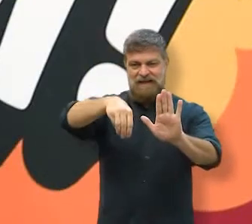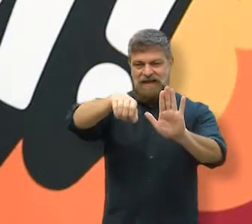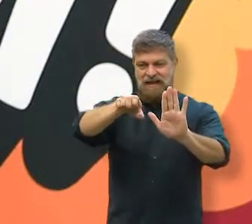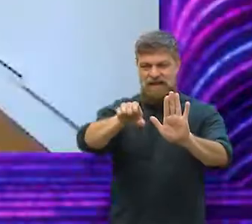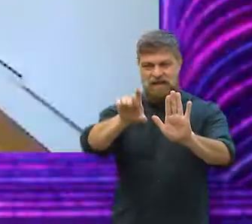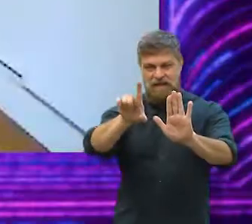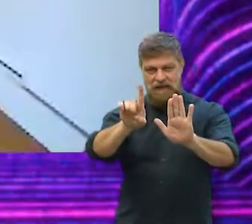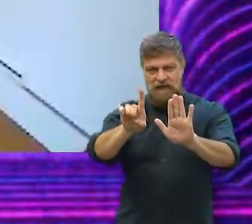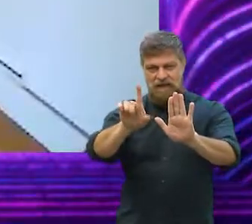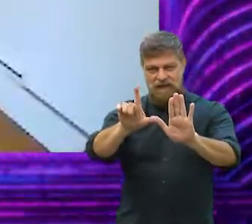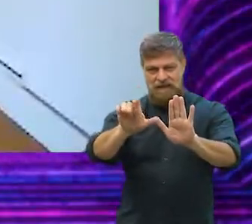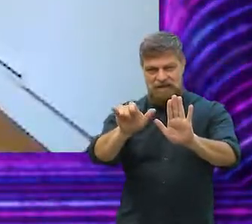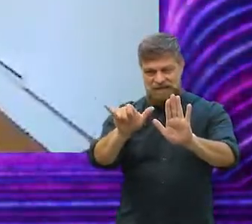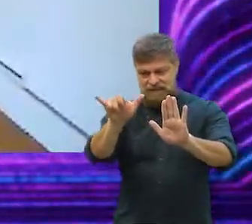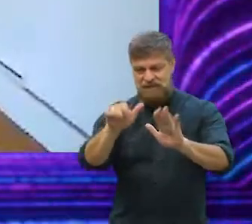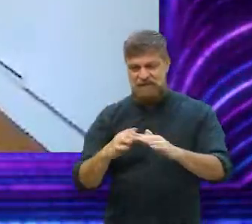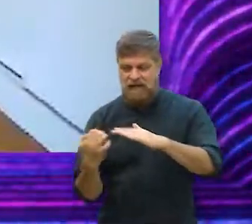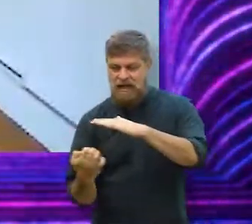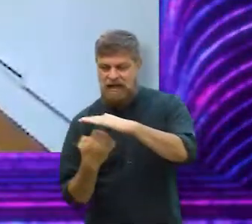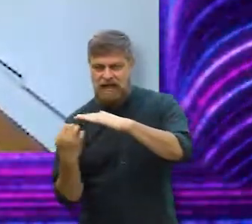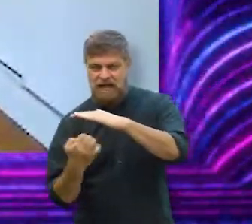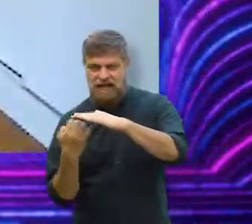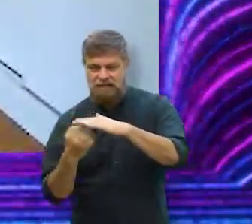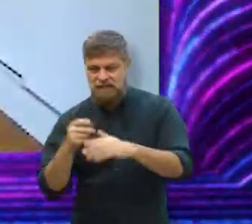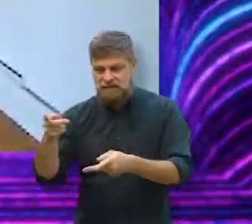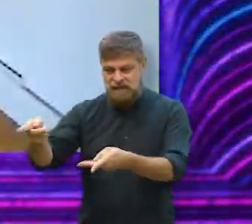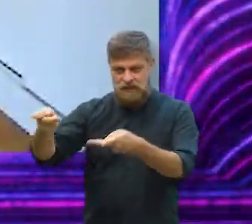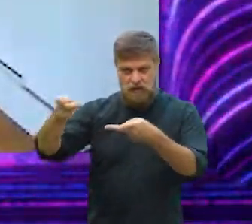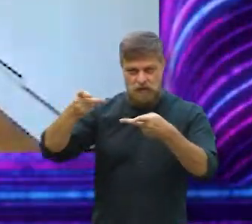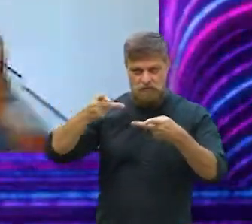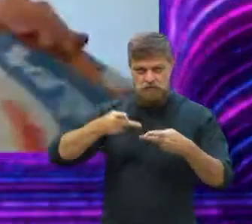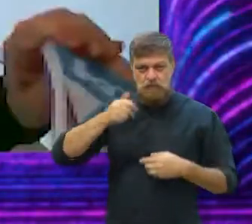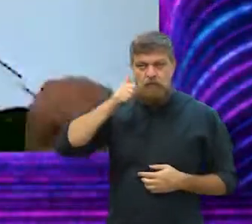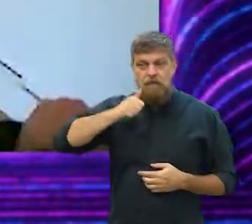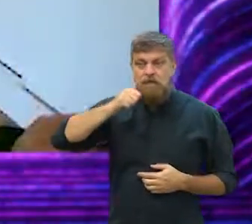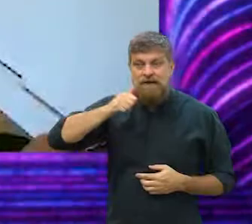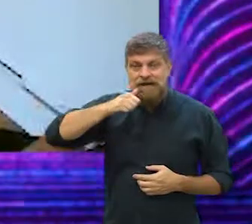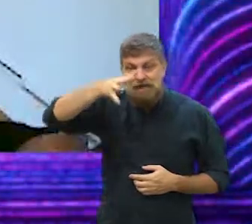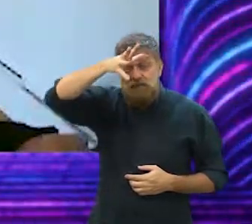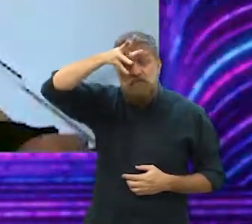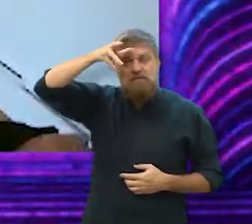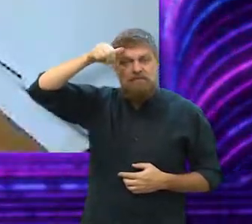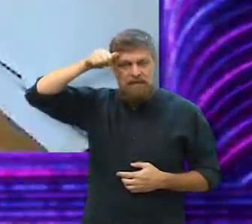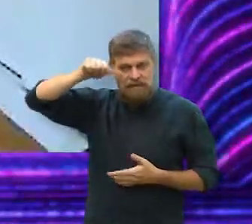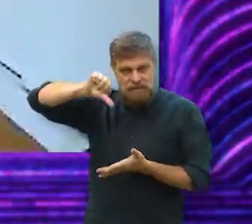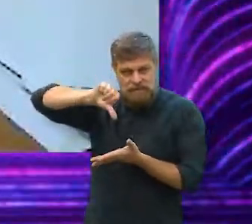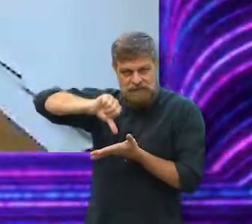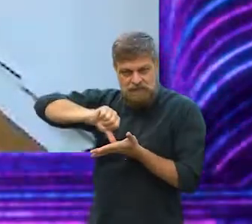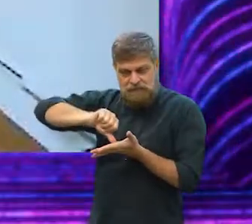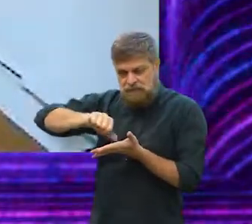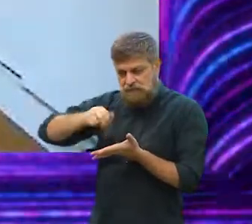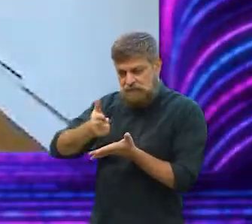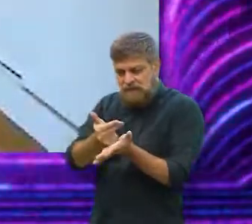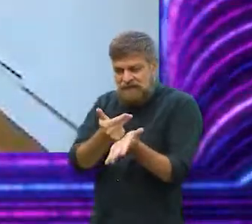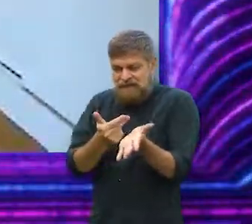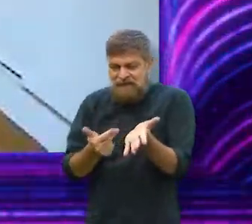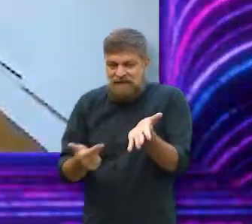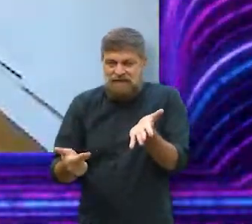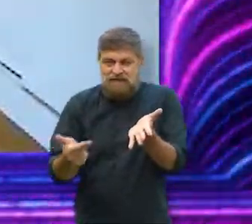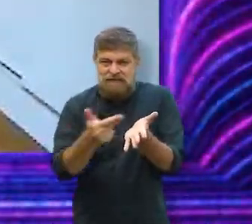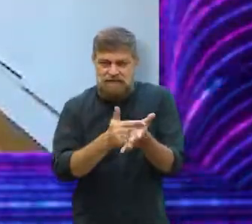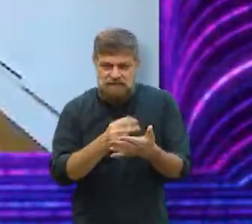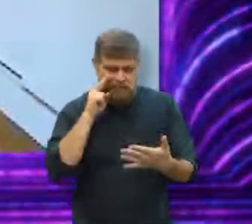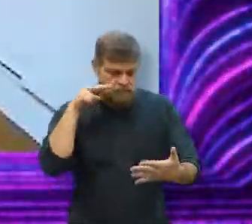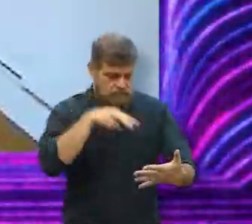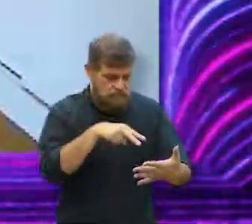A capa, a capa, a editora chamou a Irena Freitas, que é uma artista de Manaus maravilhosa para fazer a capa, eu, quando vi,